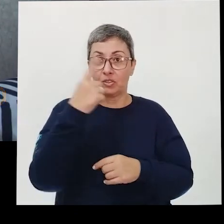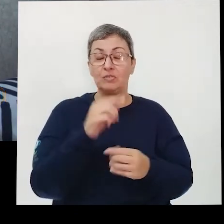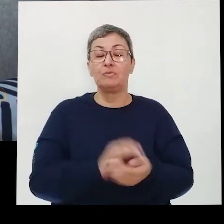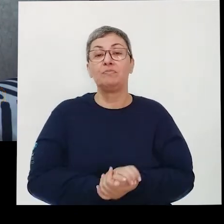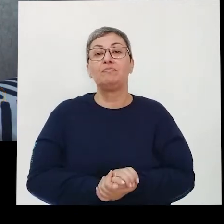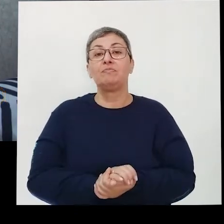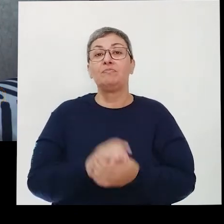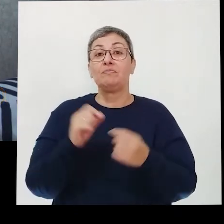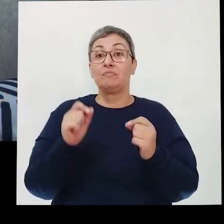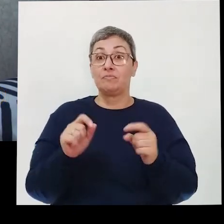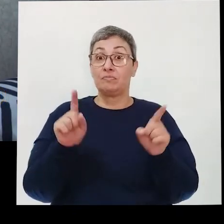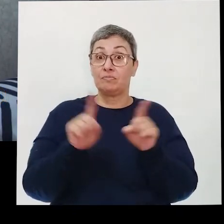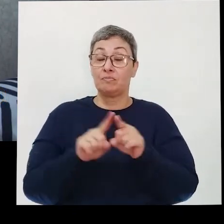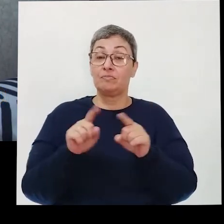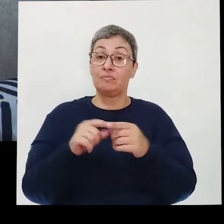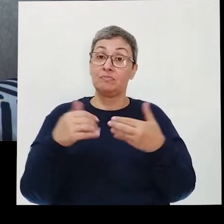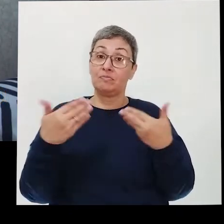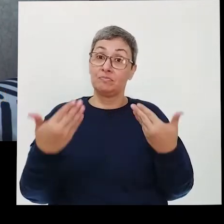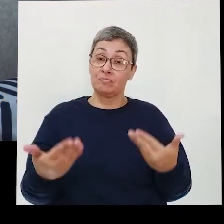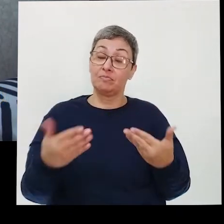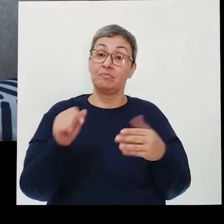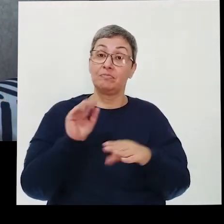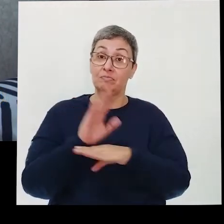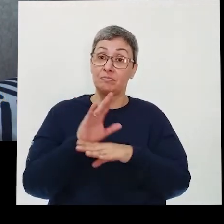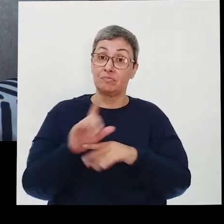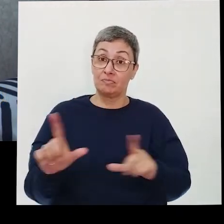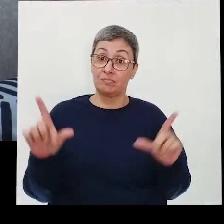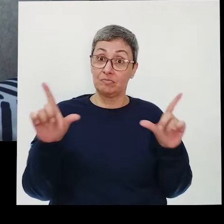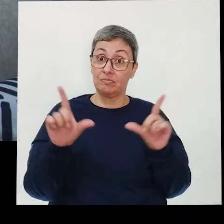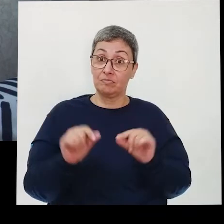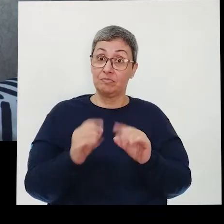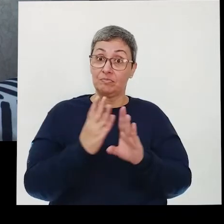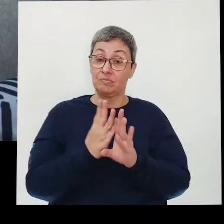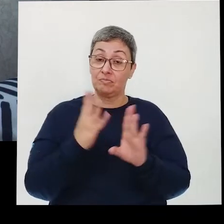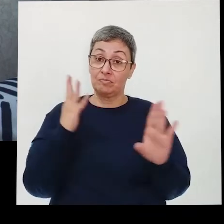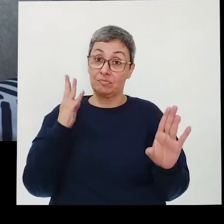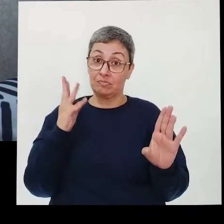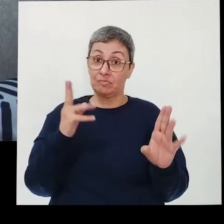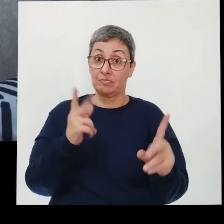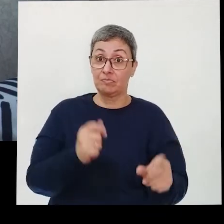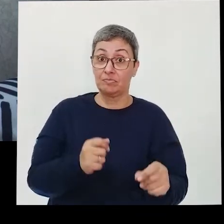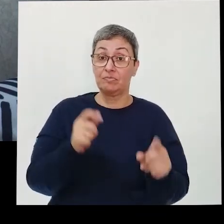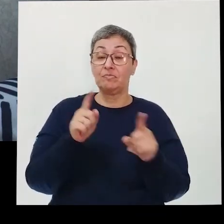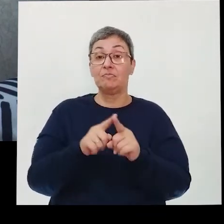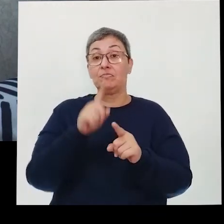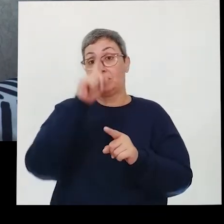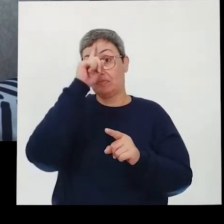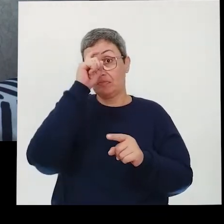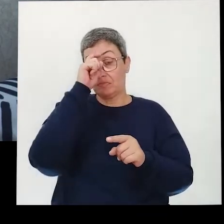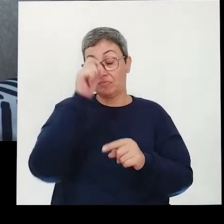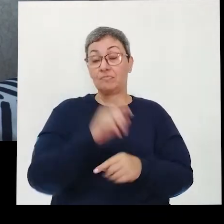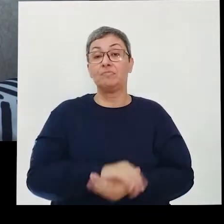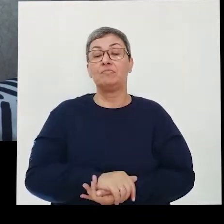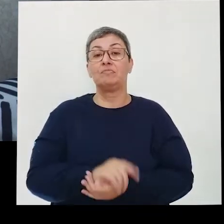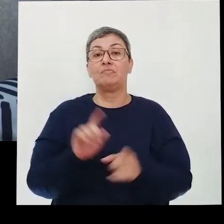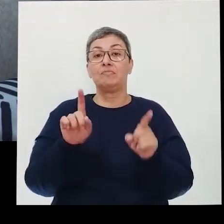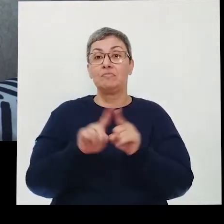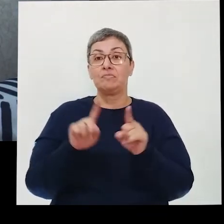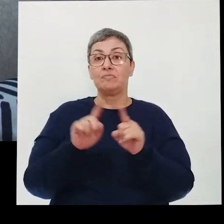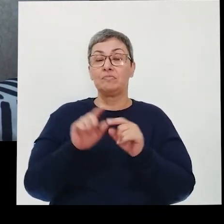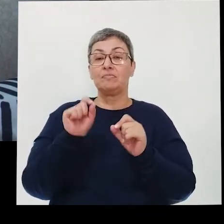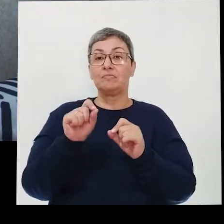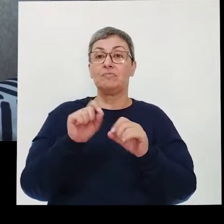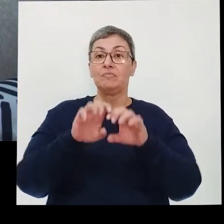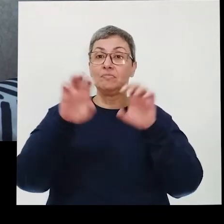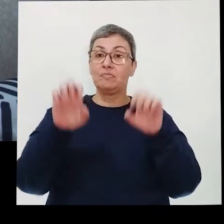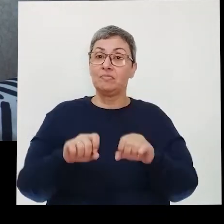por dia. Enfim, elas ajudam a diminuir as filas dos prontos-socorros dos hospitais. Elas contam